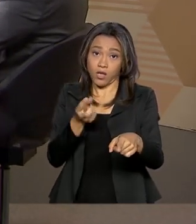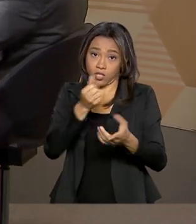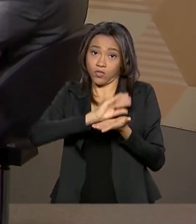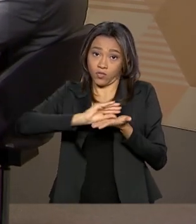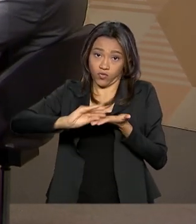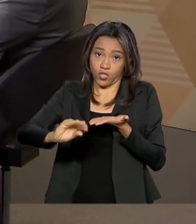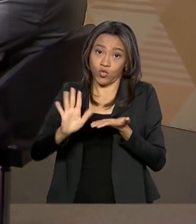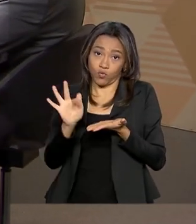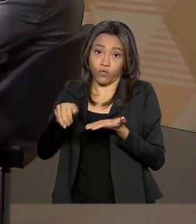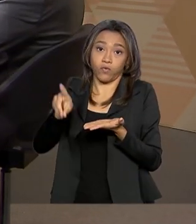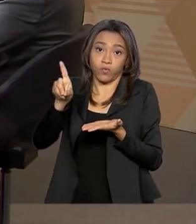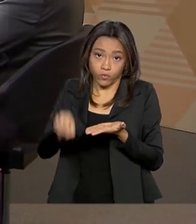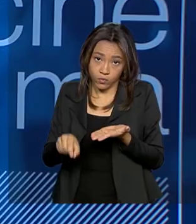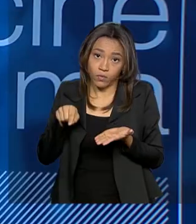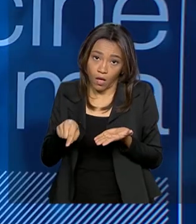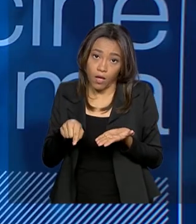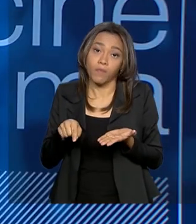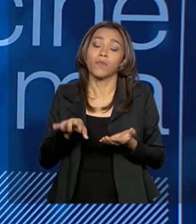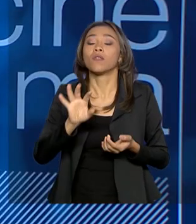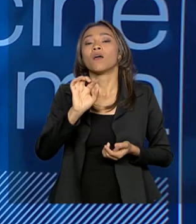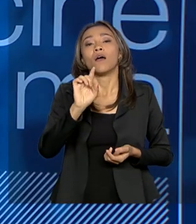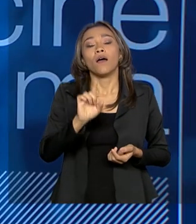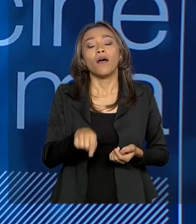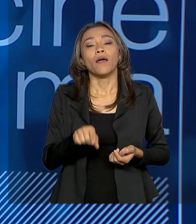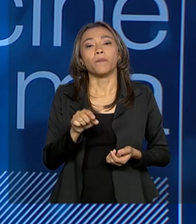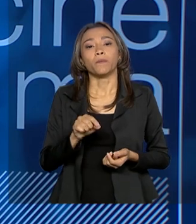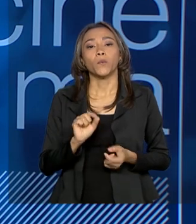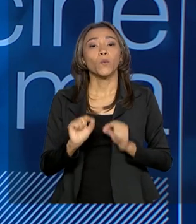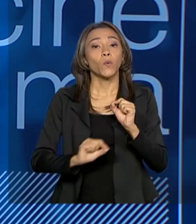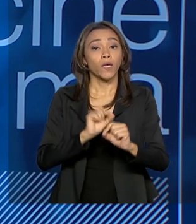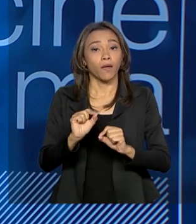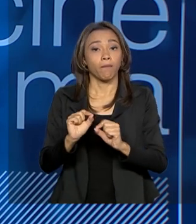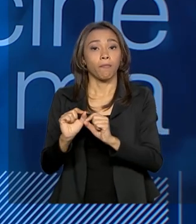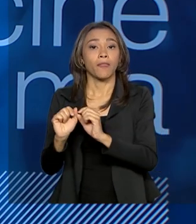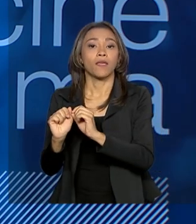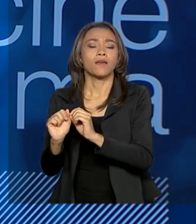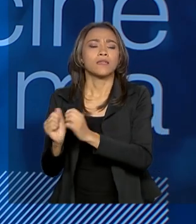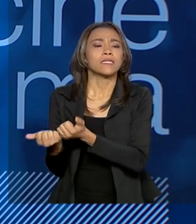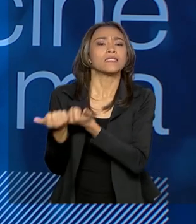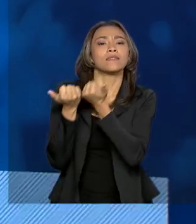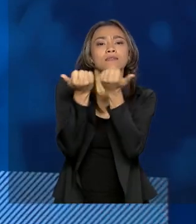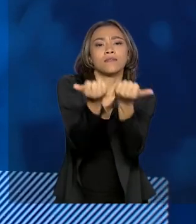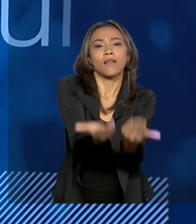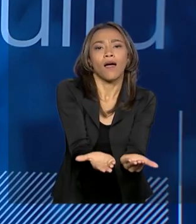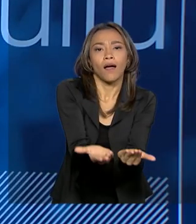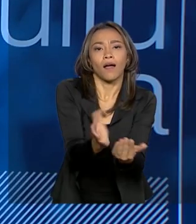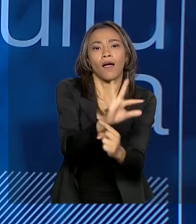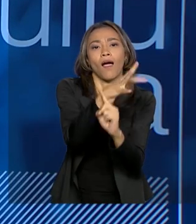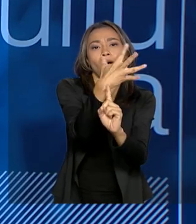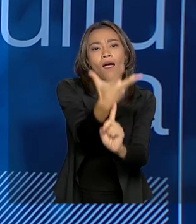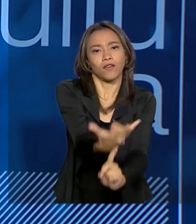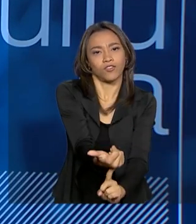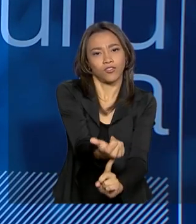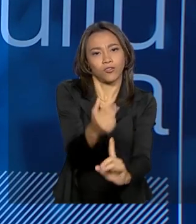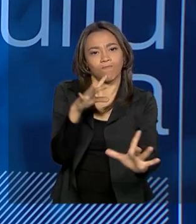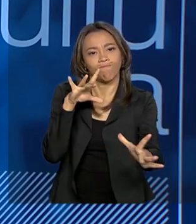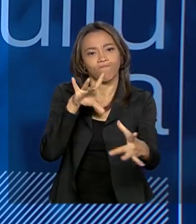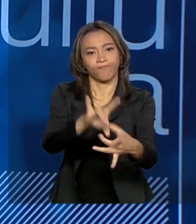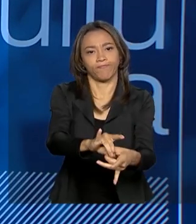Audiovisual? Sim, o recorte é um só. O recorte é devolver a obra de arte ao lugar da obra de arte.